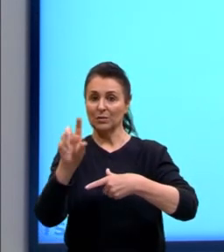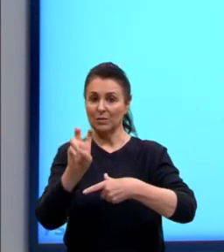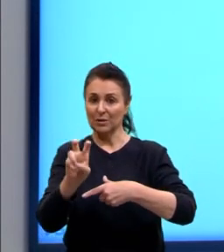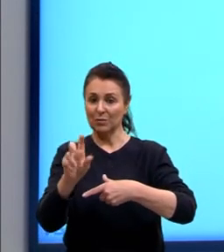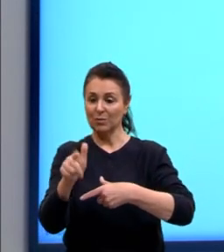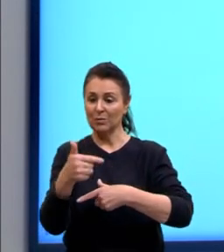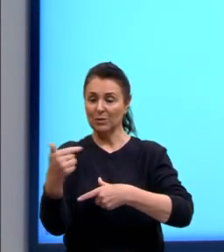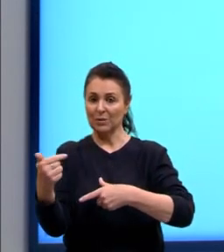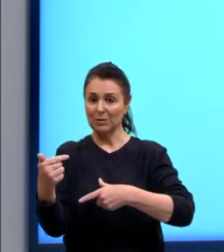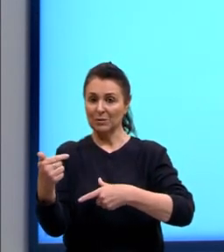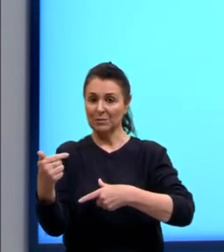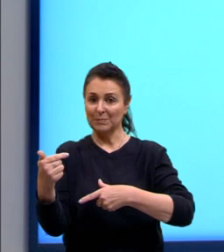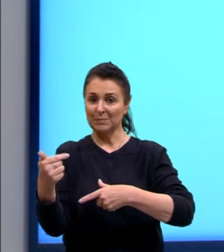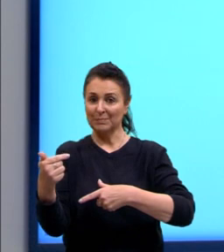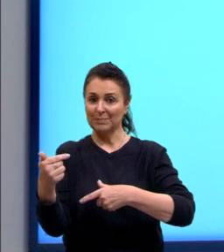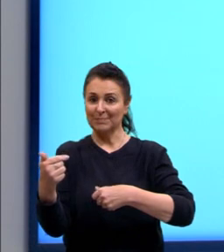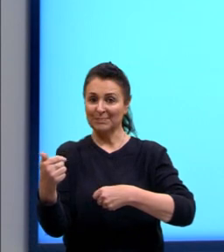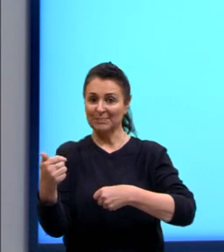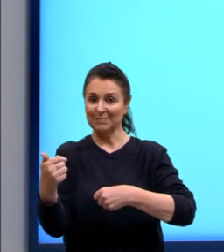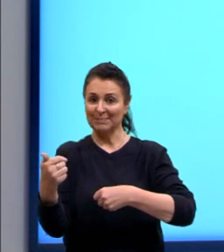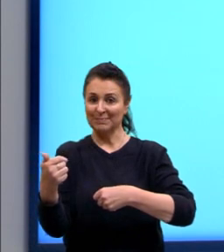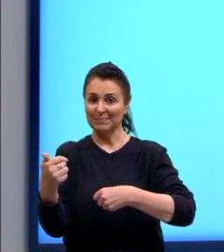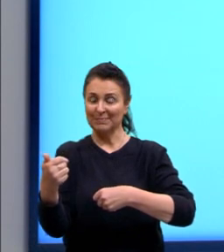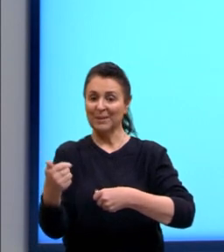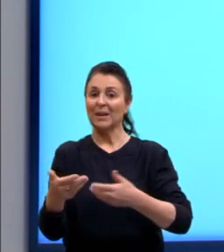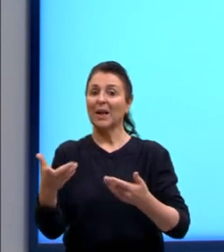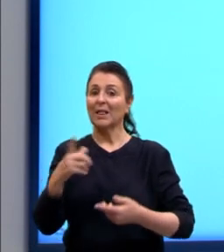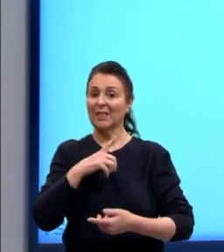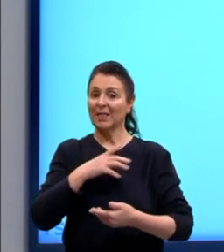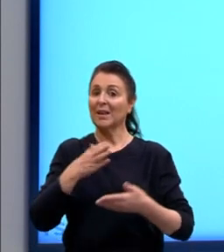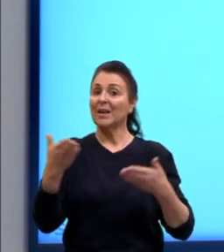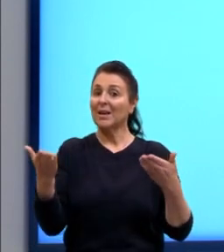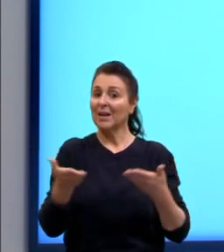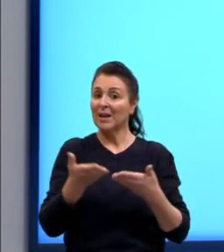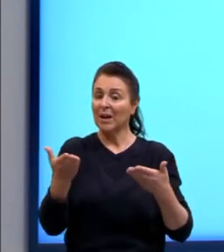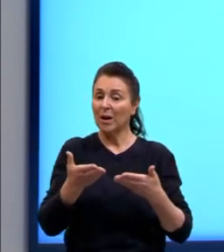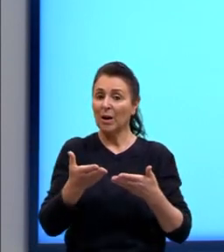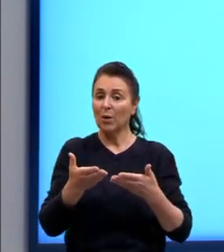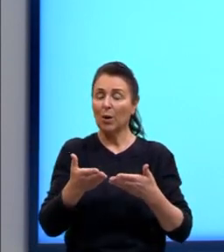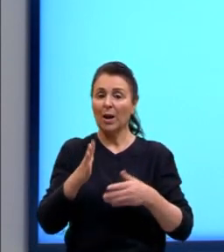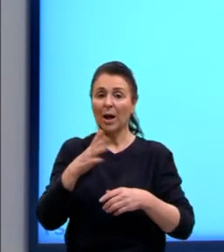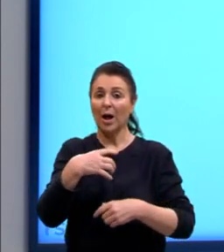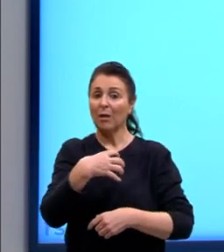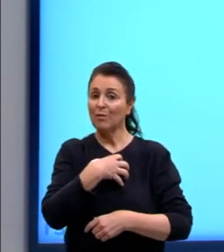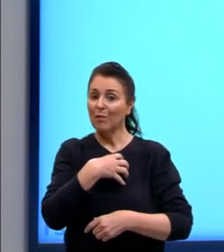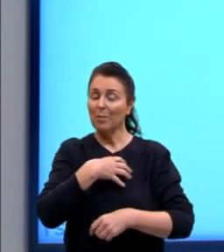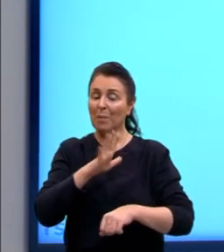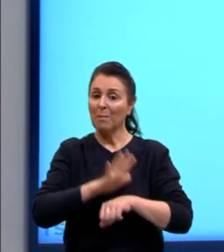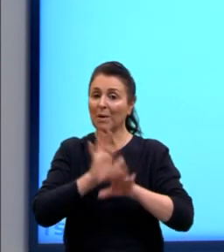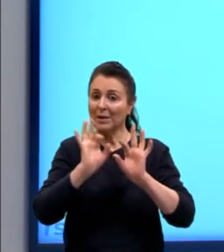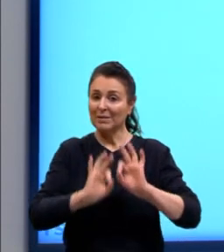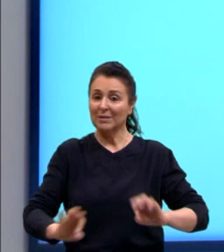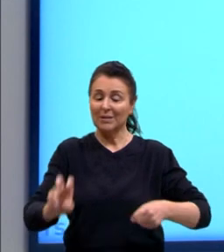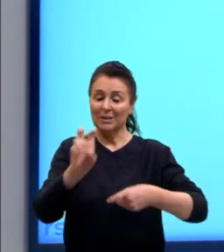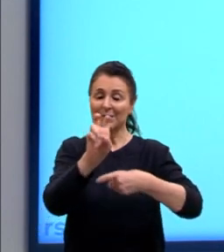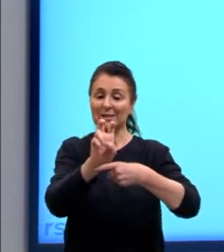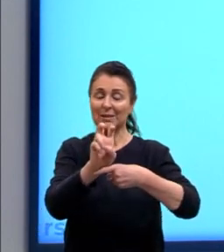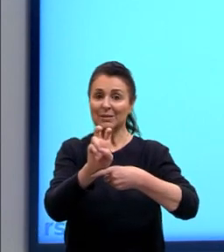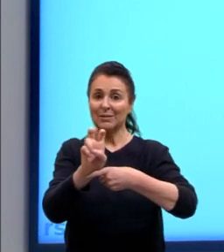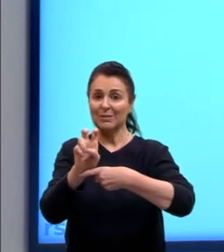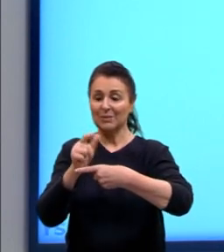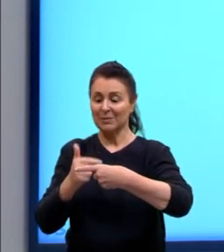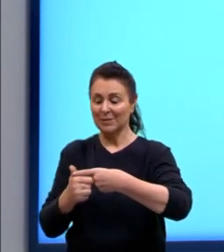Então, o nosso denominador fica o 7. Nós temos, então, a forma mais simplificada, que seria 5 sétimos.